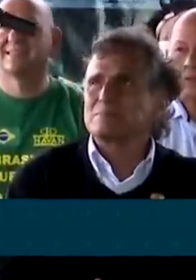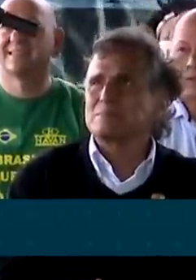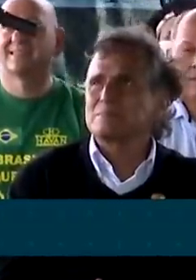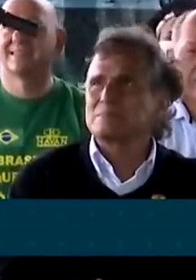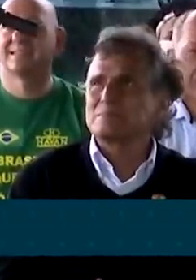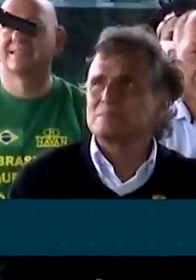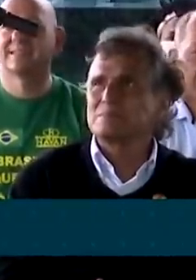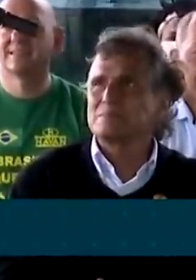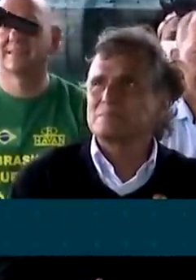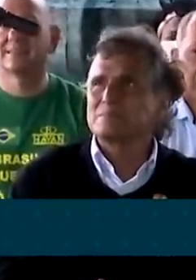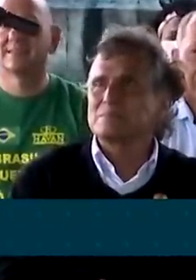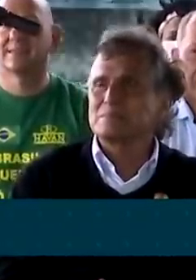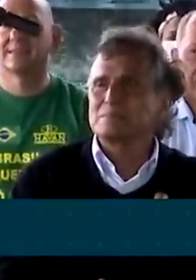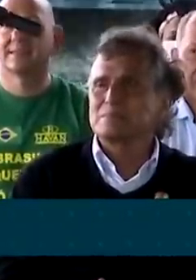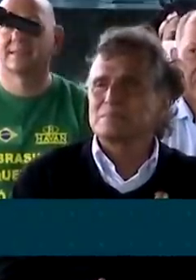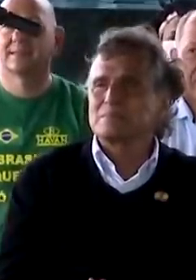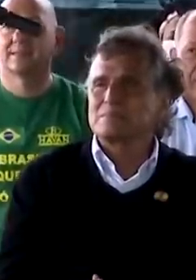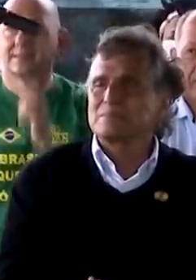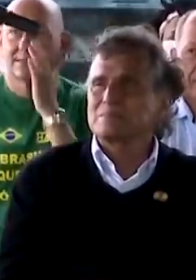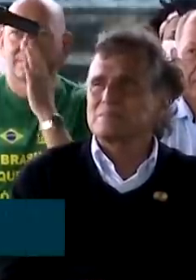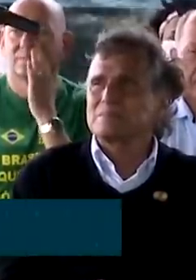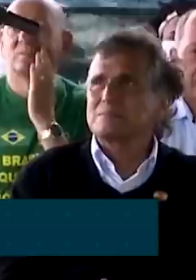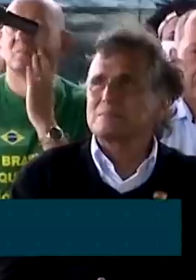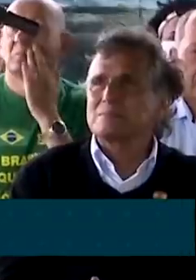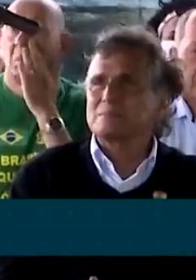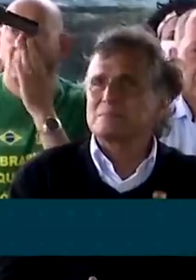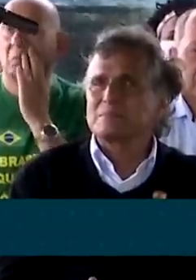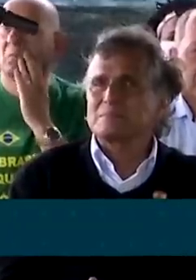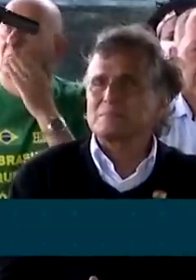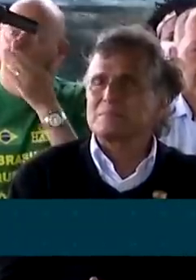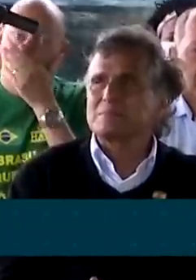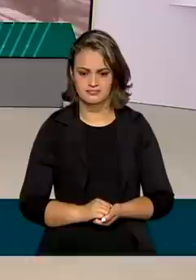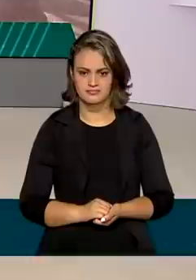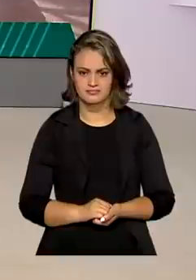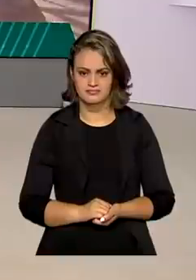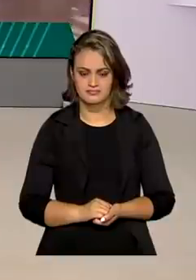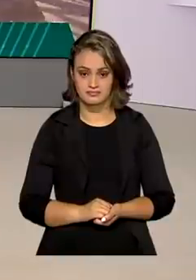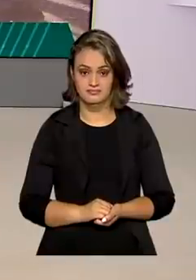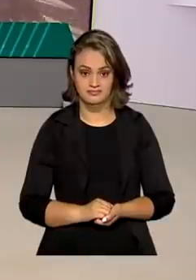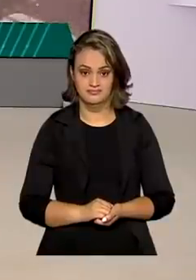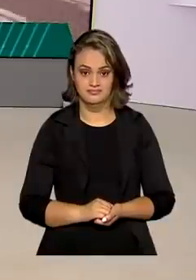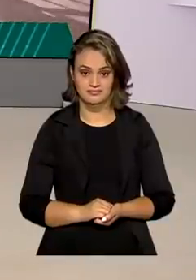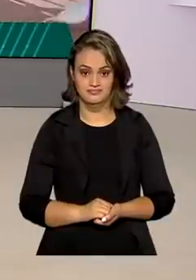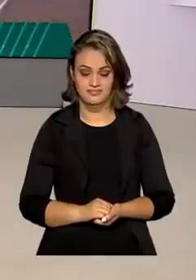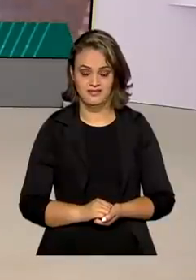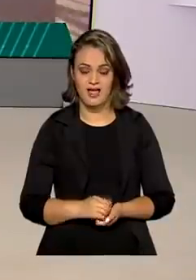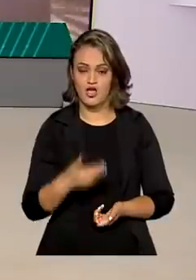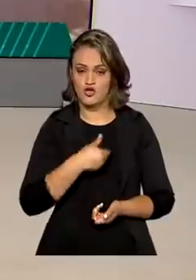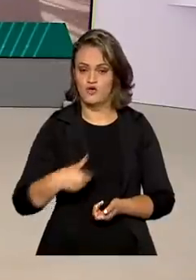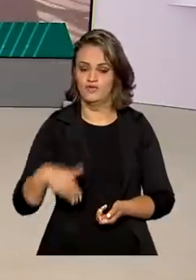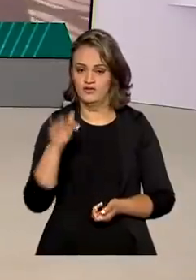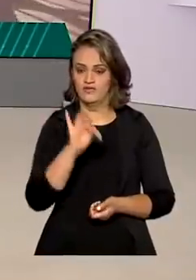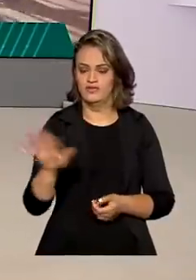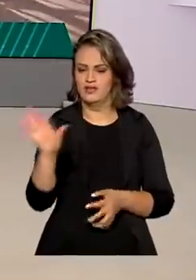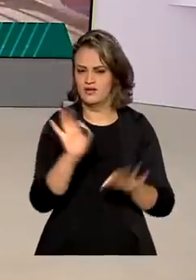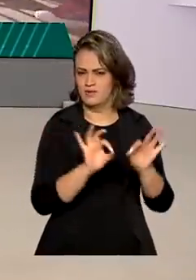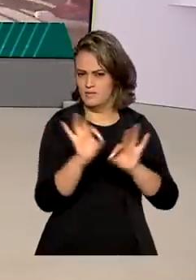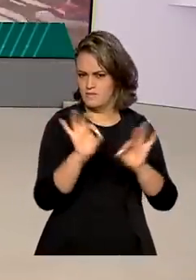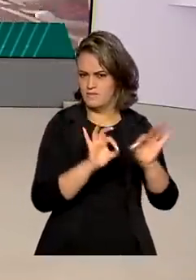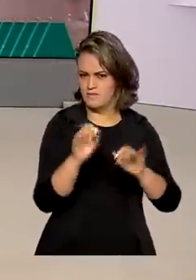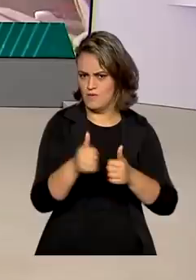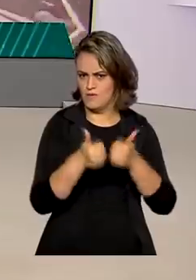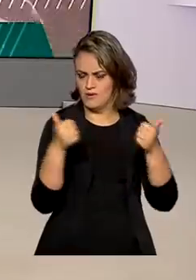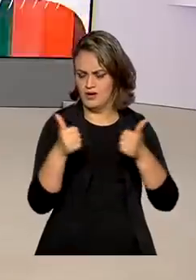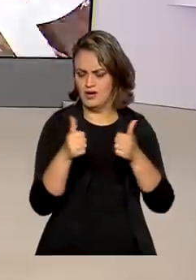os 200, 290 reais às vezes para fazer uma travessia. Isso vai ficar no passado. E o governo federal vai modernizar a